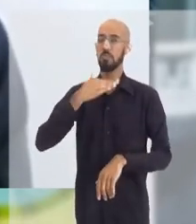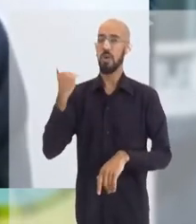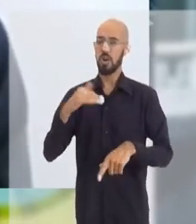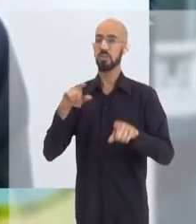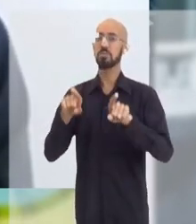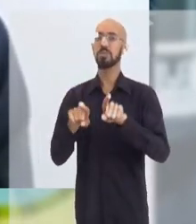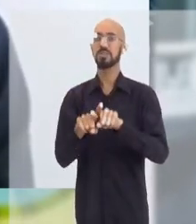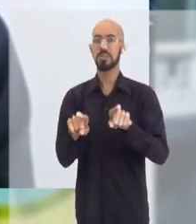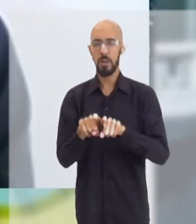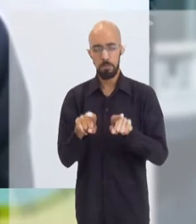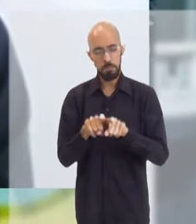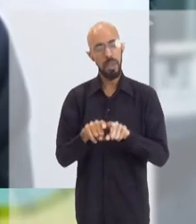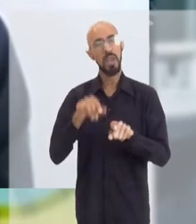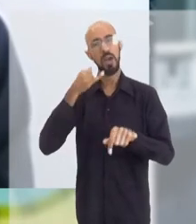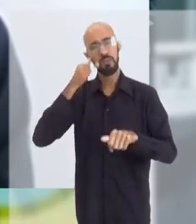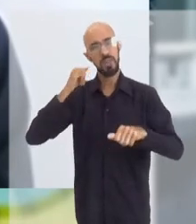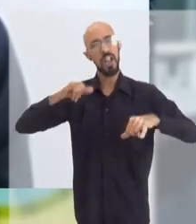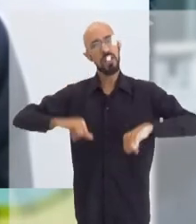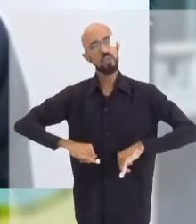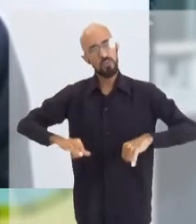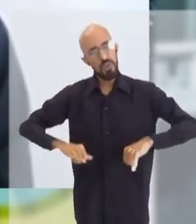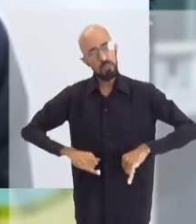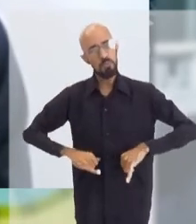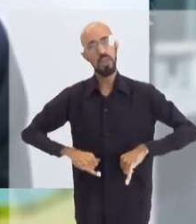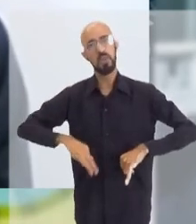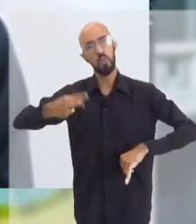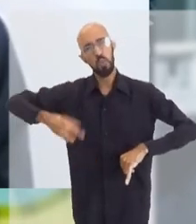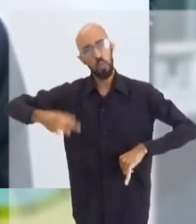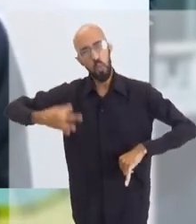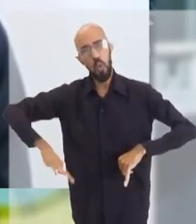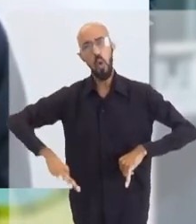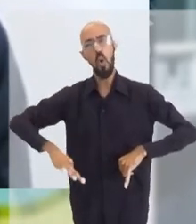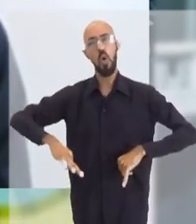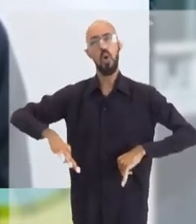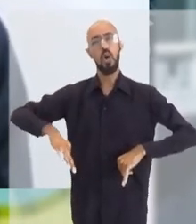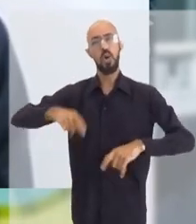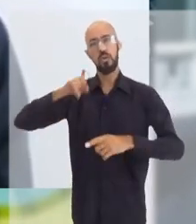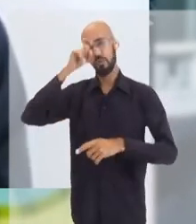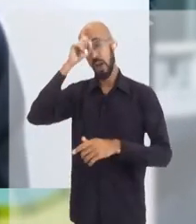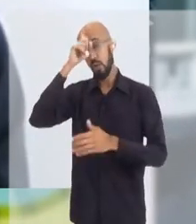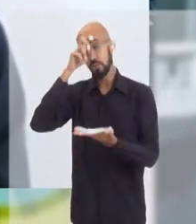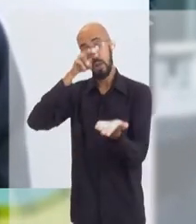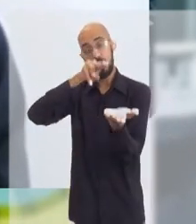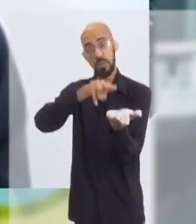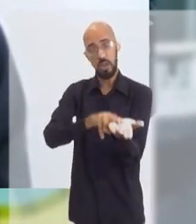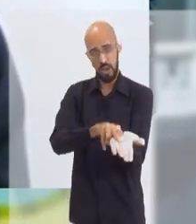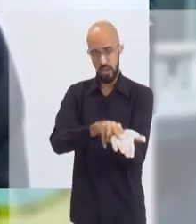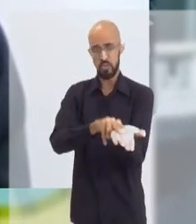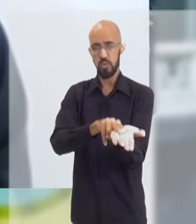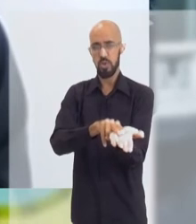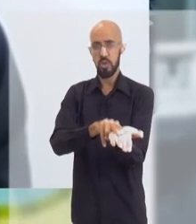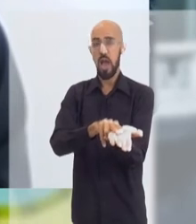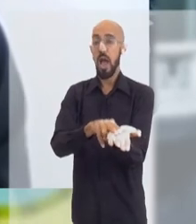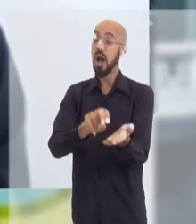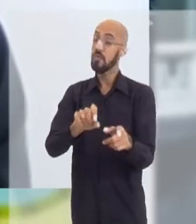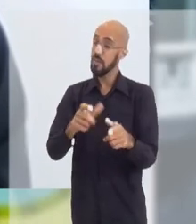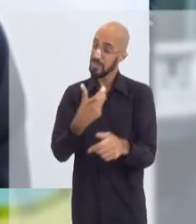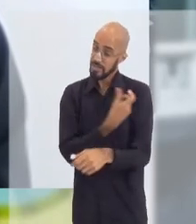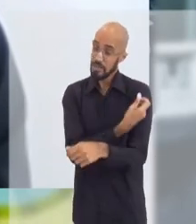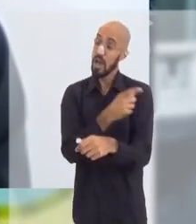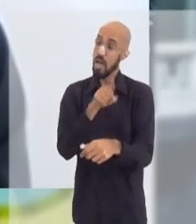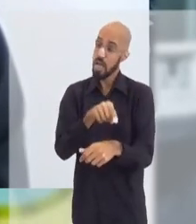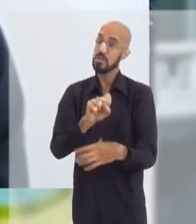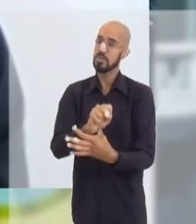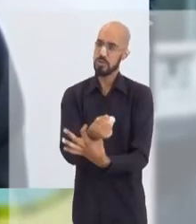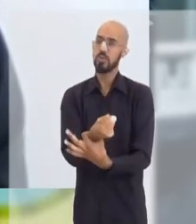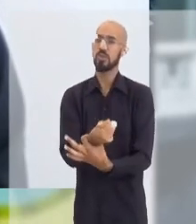prevenir morte, mas para prevenir dor, sofrimento, hospitalização, tudo aquilo que a gente não quer ver no filho da gente. A vacina